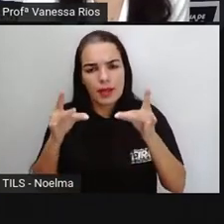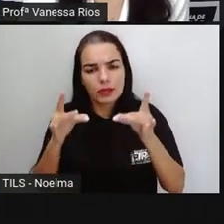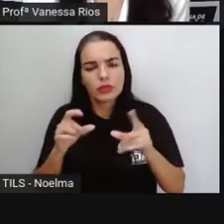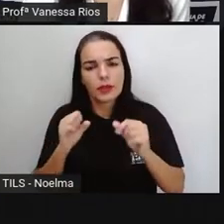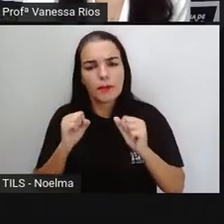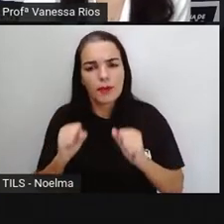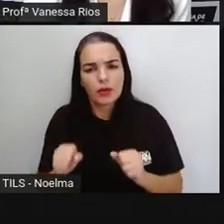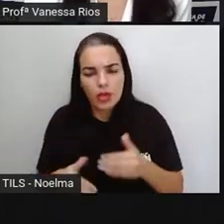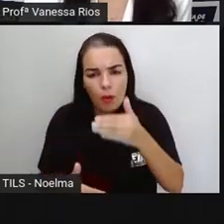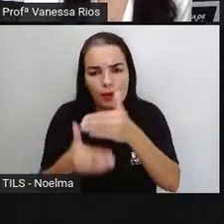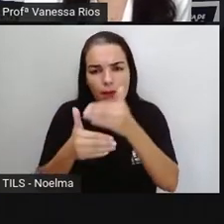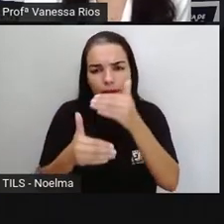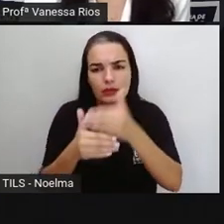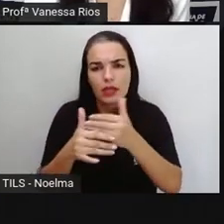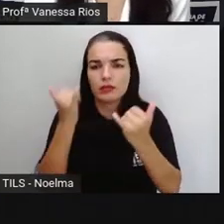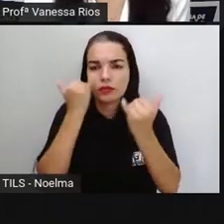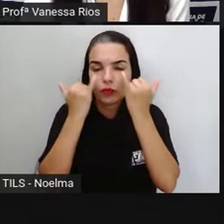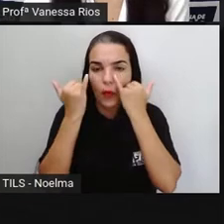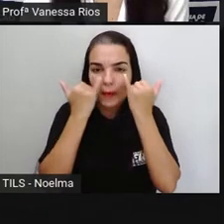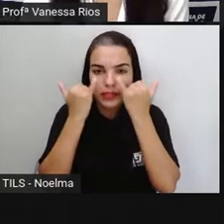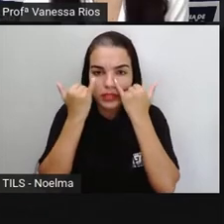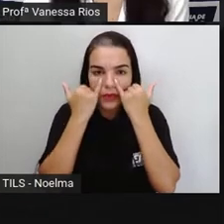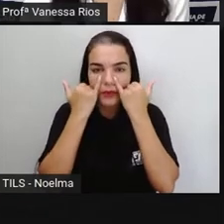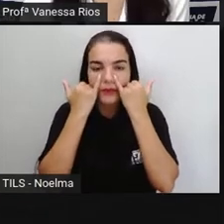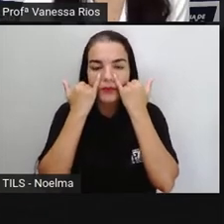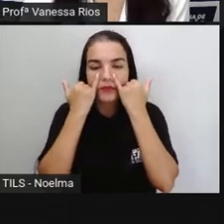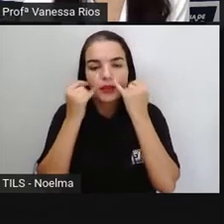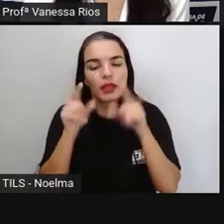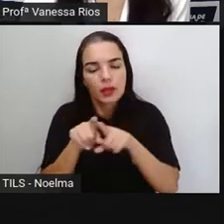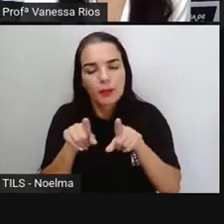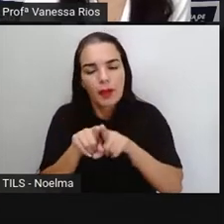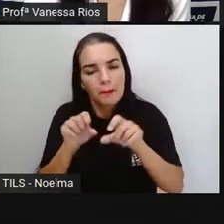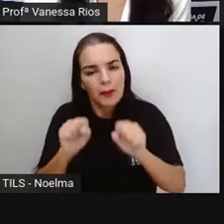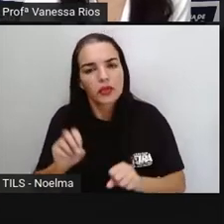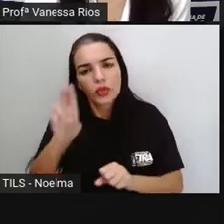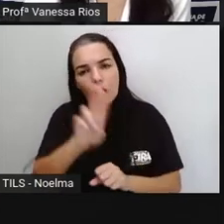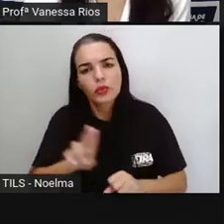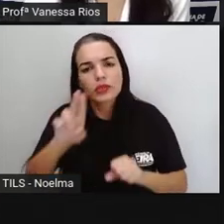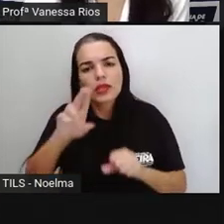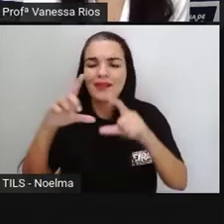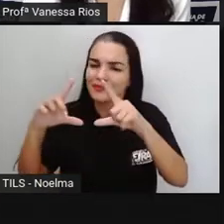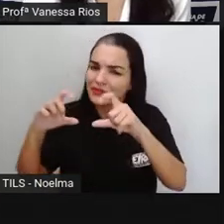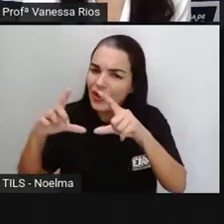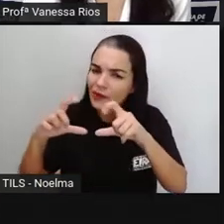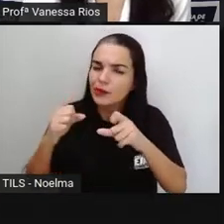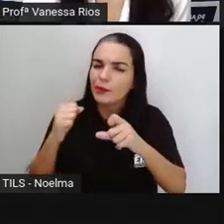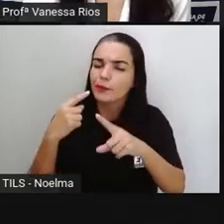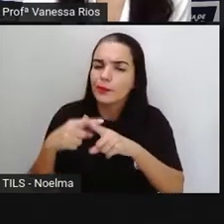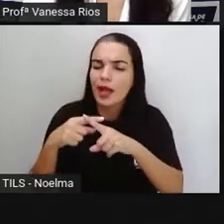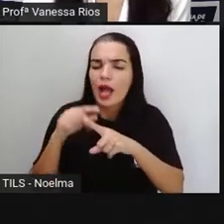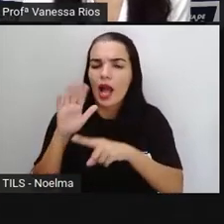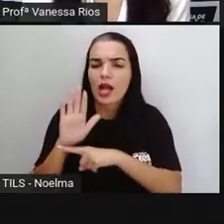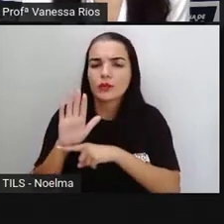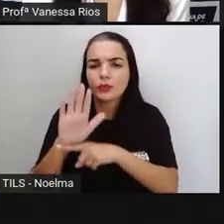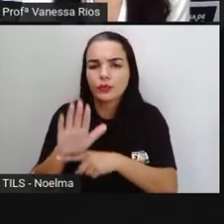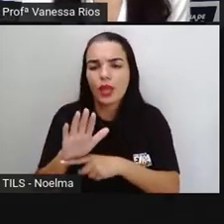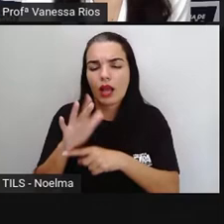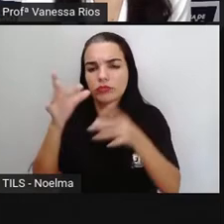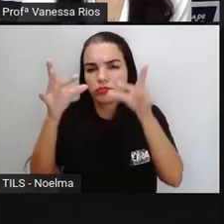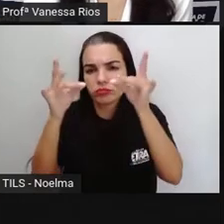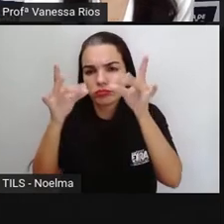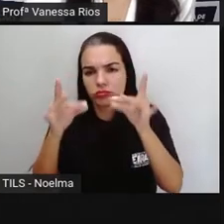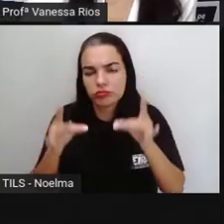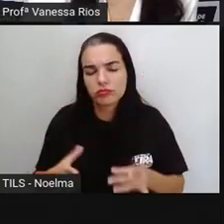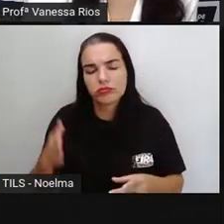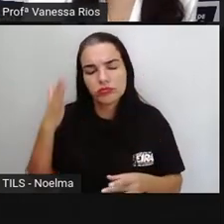trazidas. E um desses elementos é a utilização das fotografias ou das imagens, né? Que correspondem aí a textos